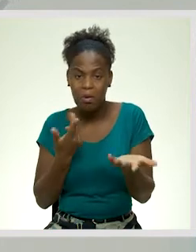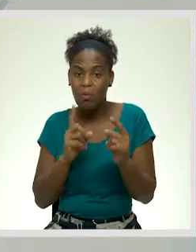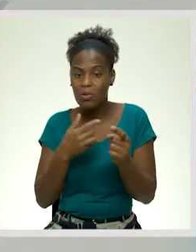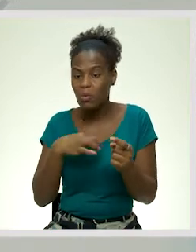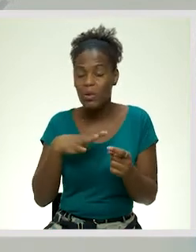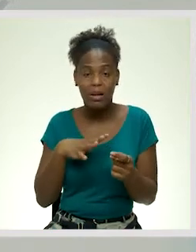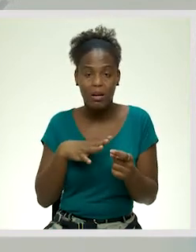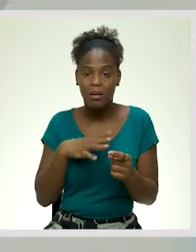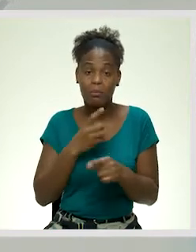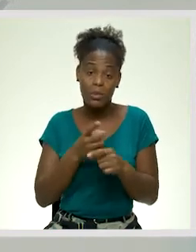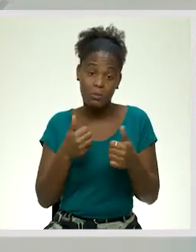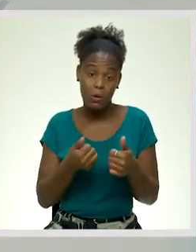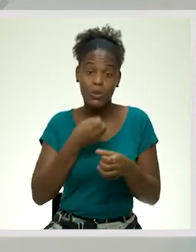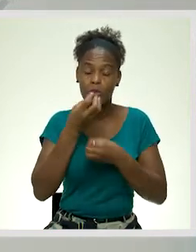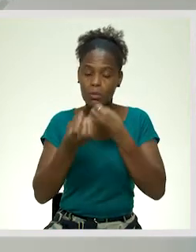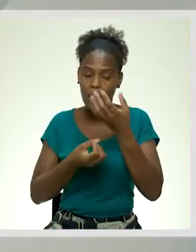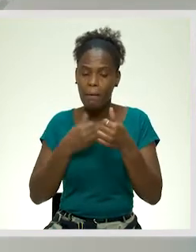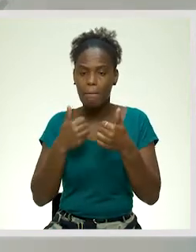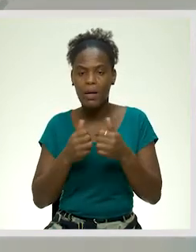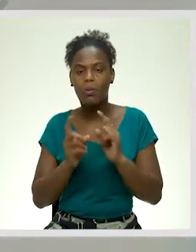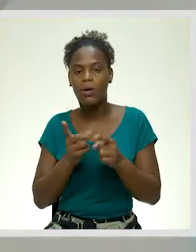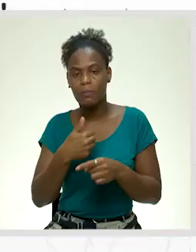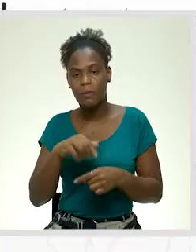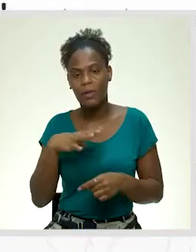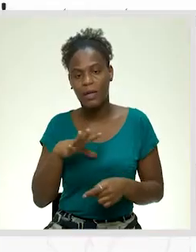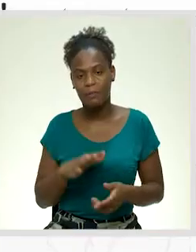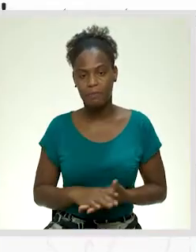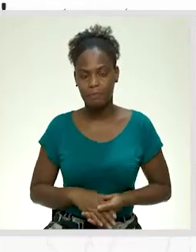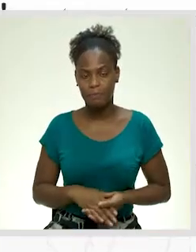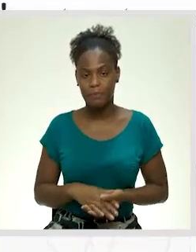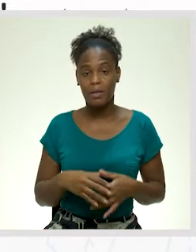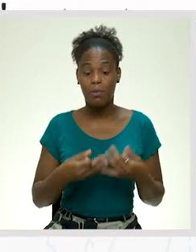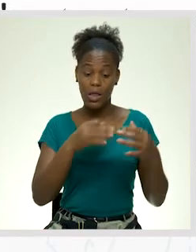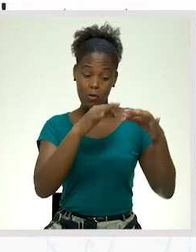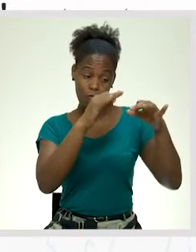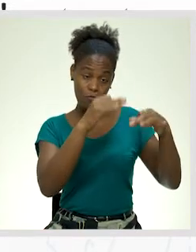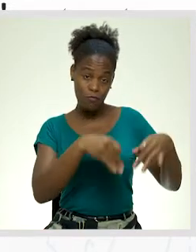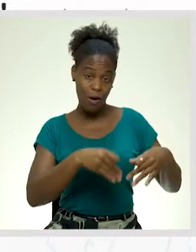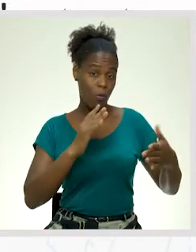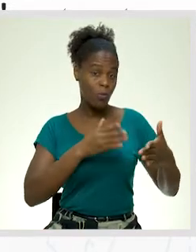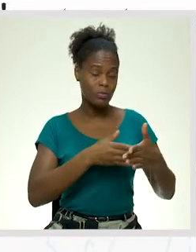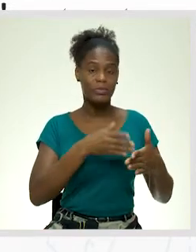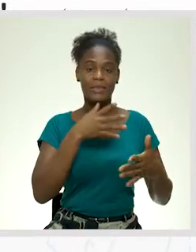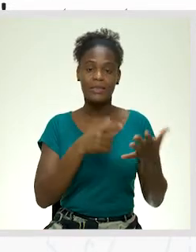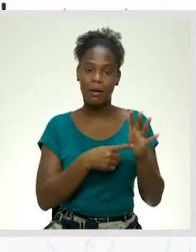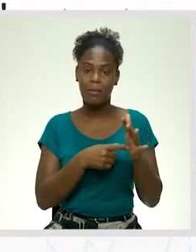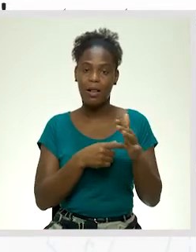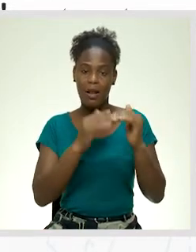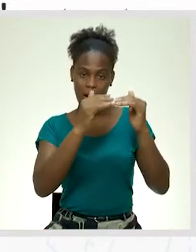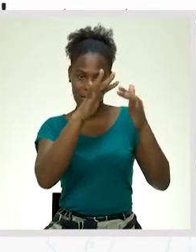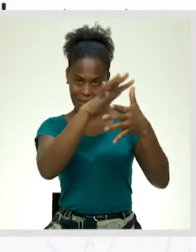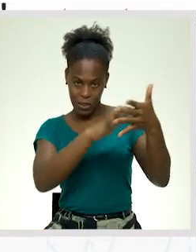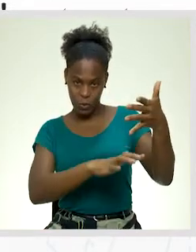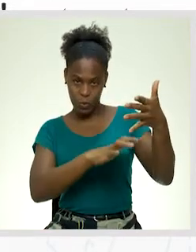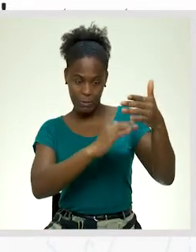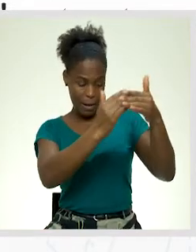por isso é sempre bom fundamentar muito bem aquilo que nós queremos. O fecho. O fecho é localizado logo abaixo